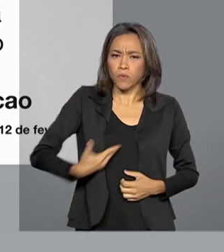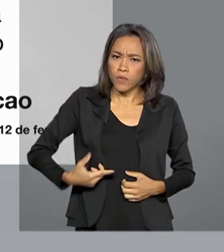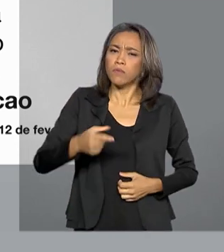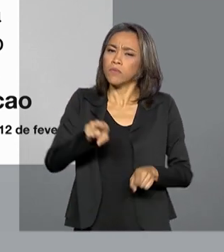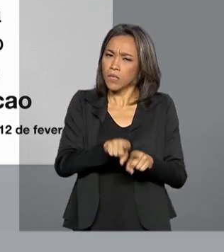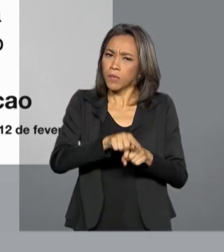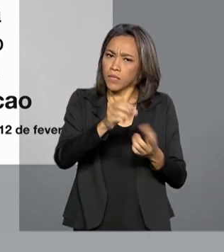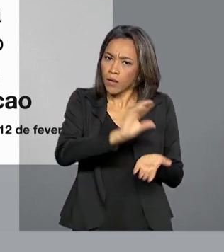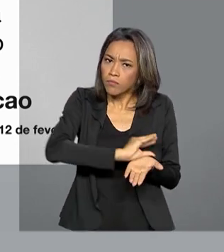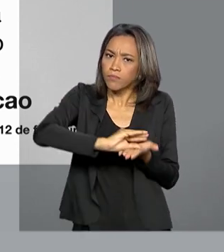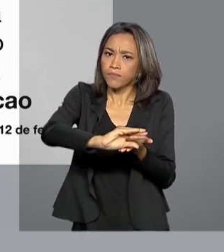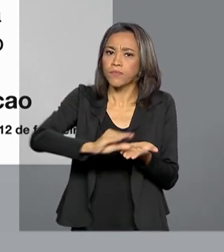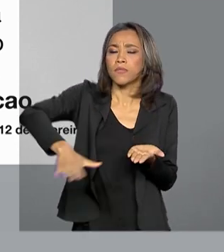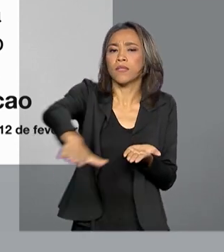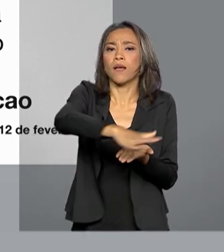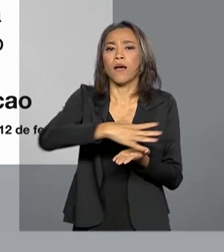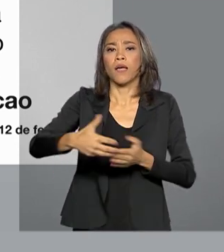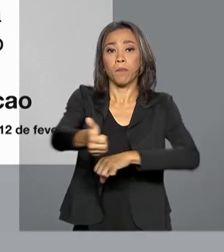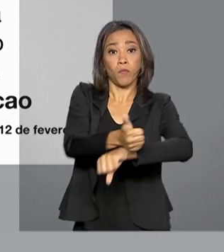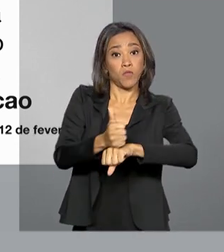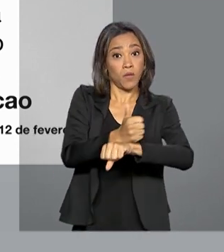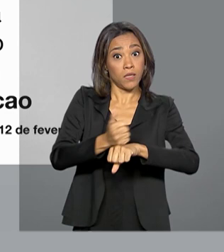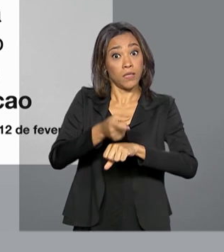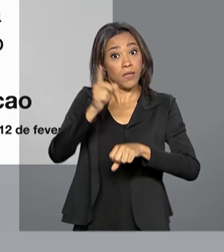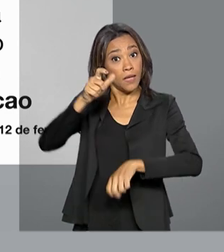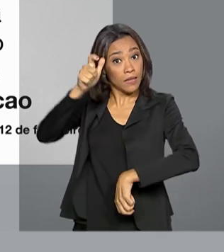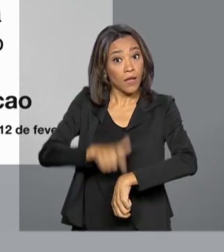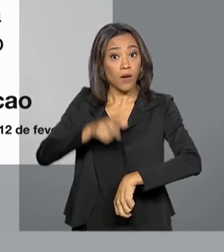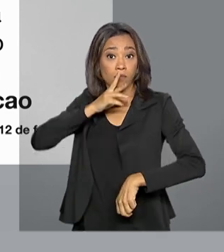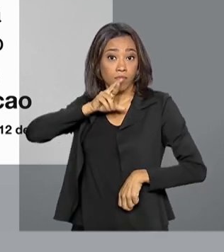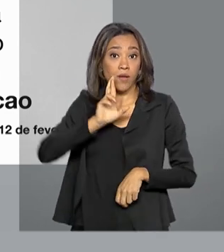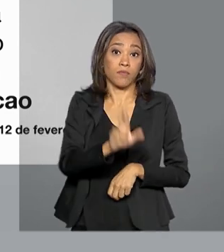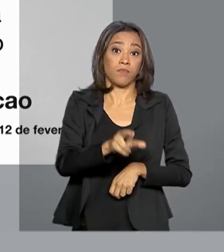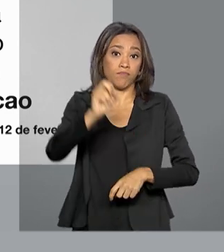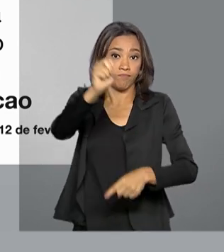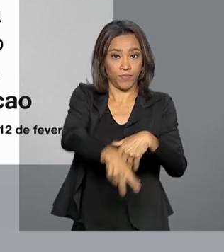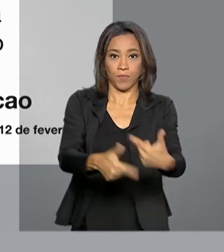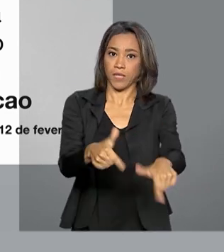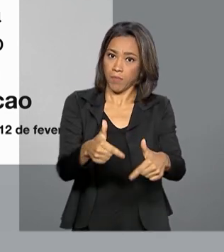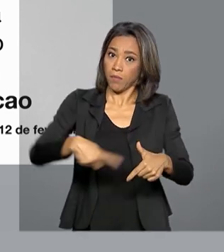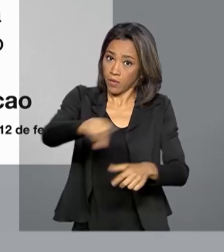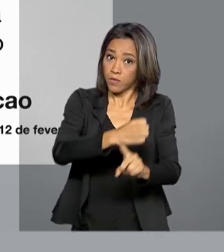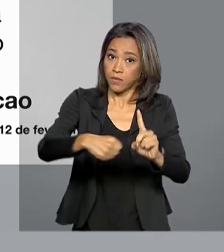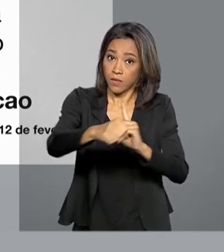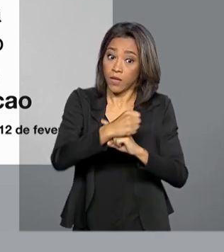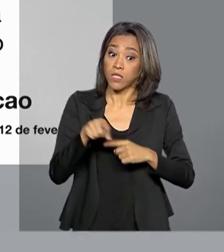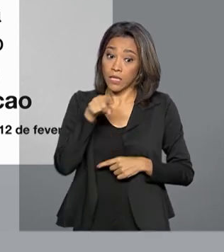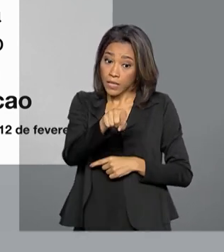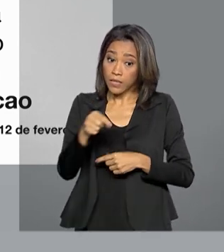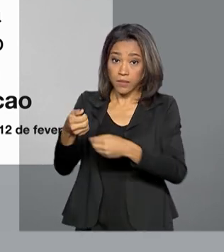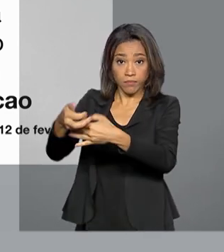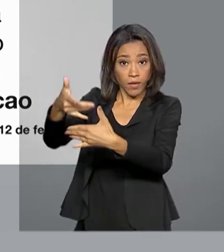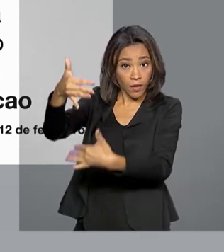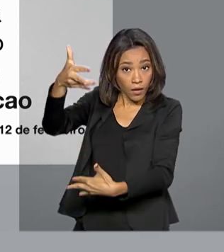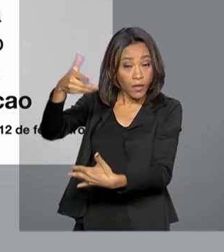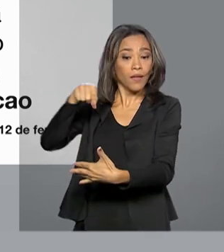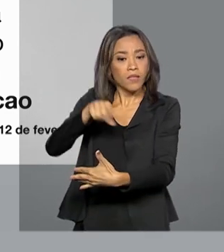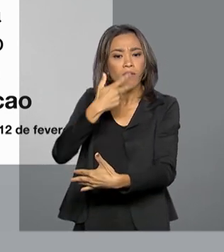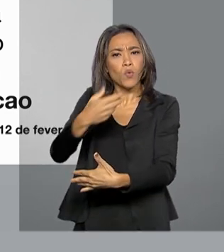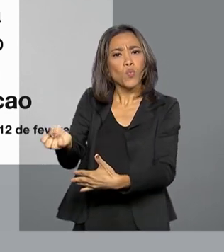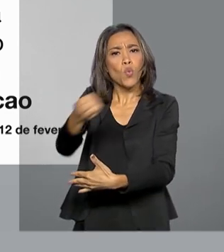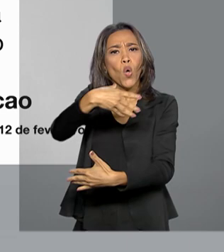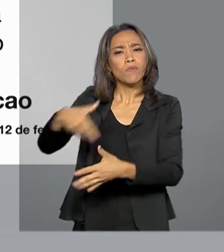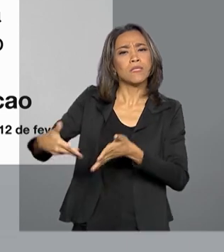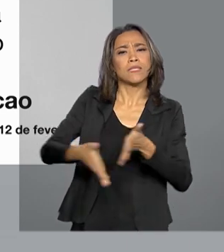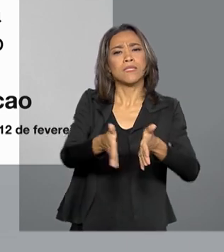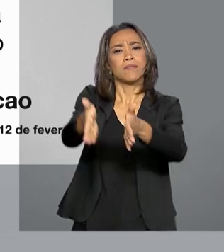profissionalizante, que garante retorno imediato à sociedade. No texto, o presidente cita o programa Novos Caminhos, que